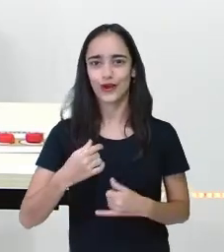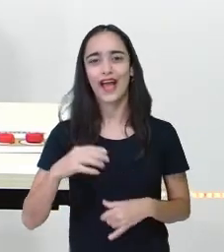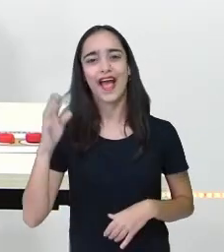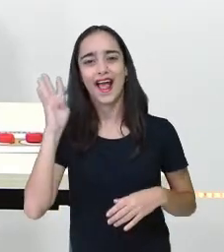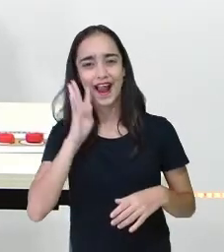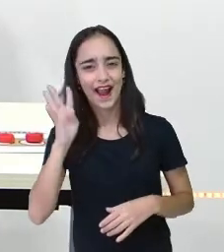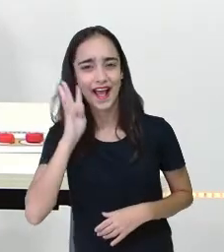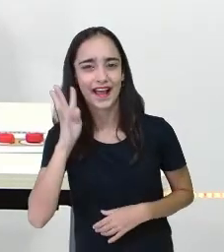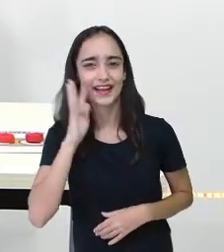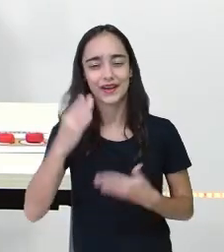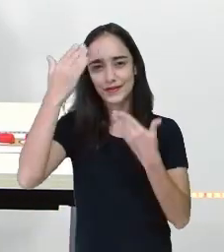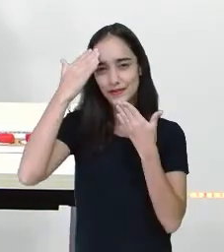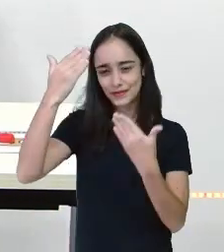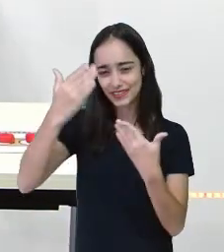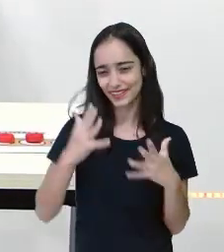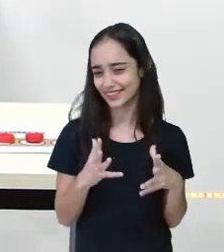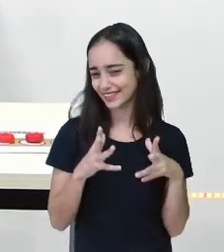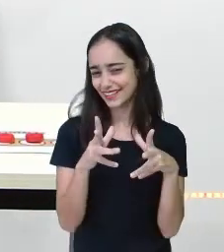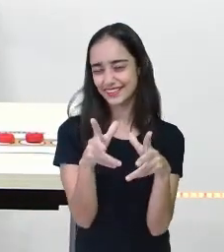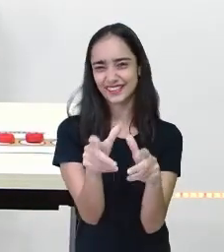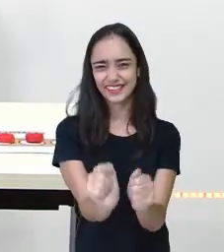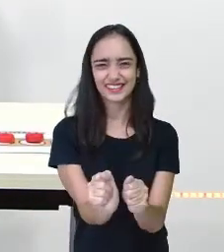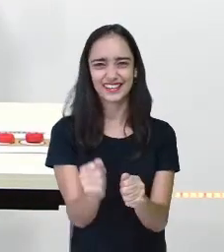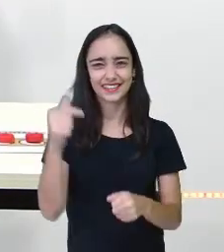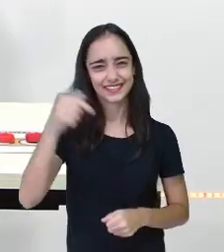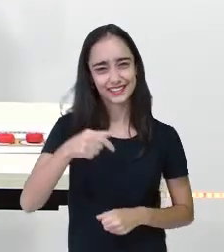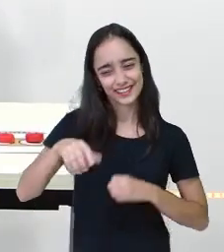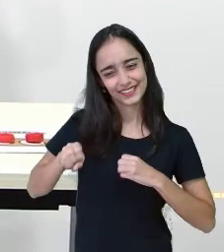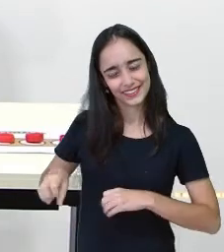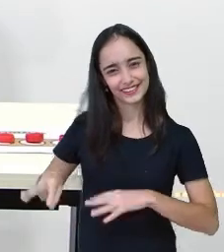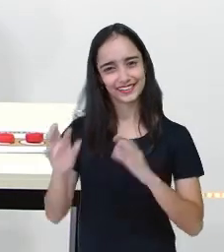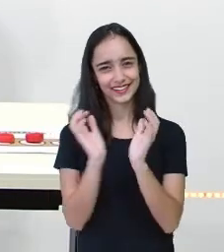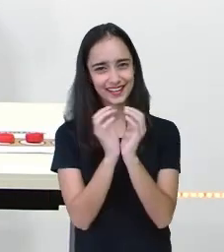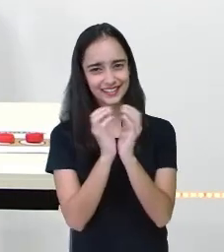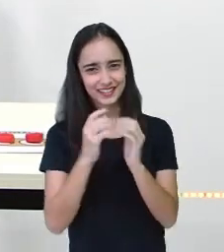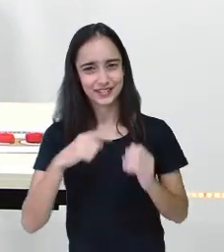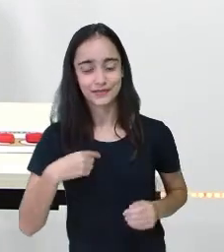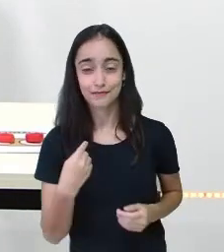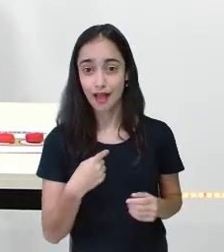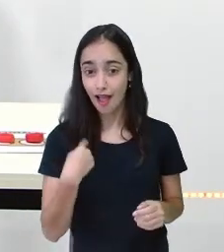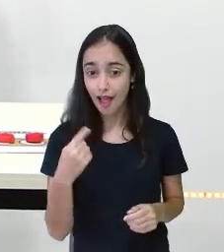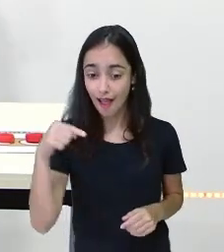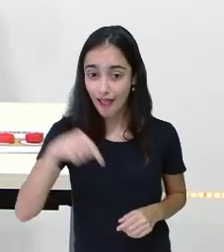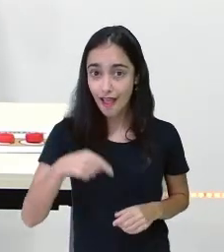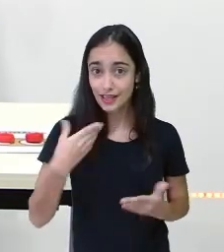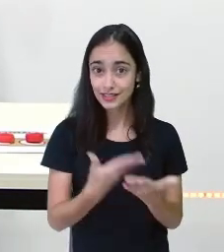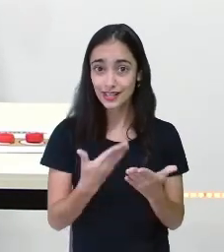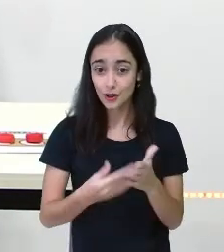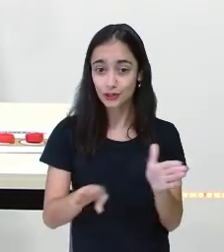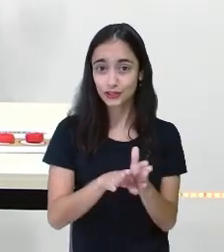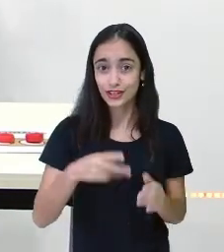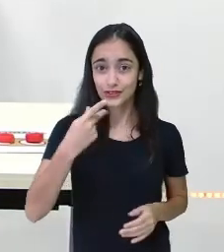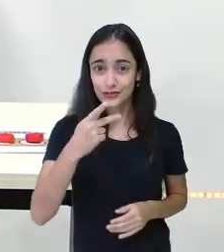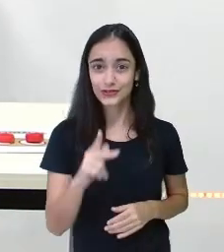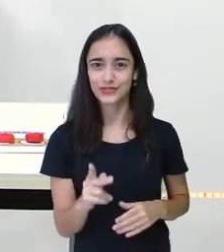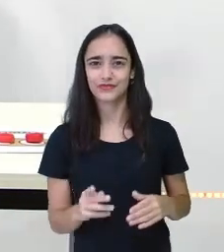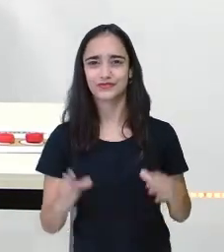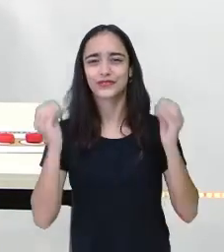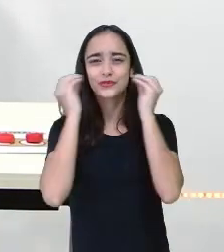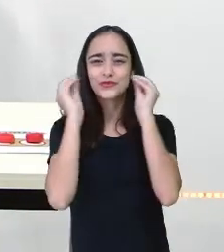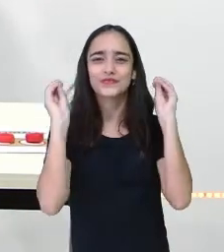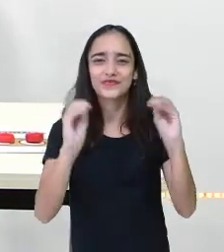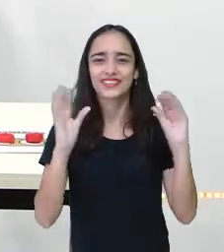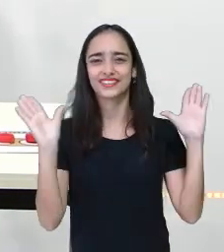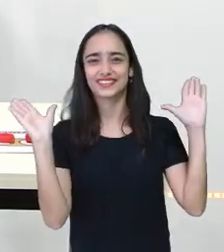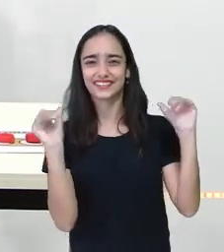produção. Obrigada, intérprete de livros. E todos que fazem parte do Educa Recife para que essa aula chegue até a sua casa. Um cheiro bem grande e